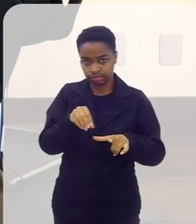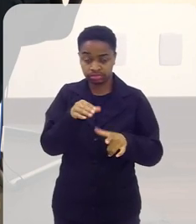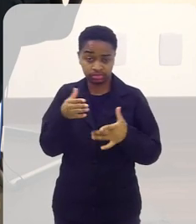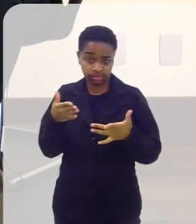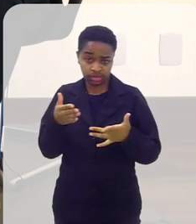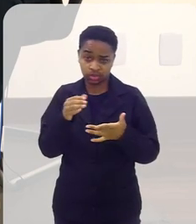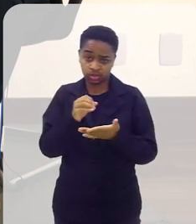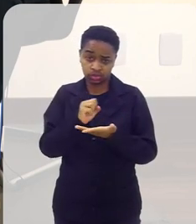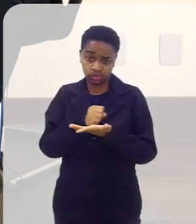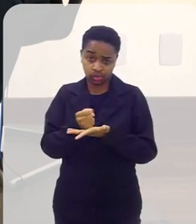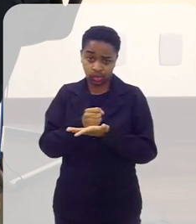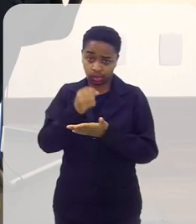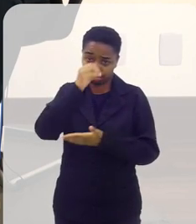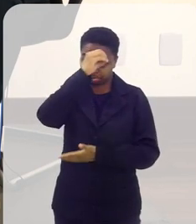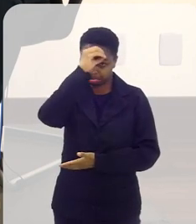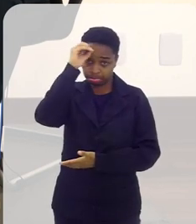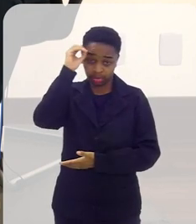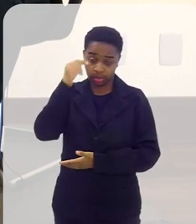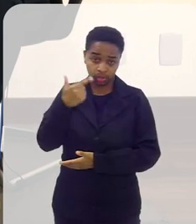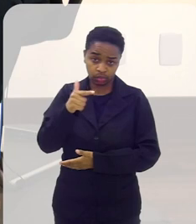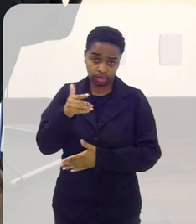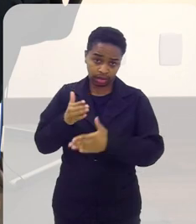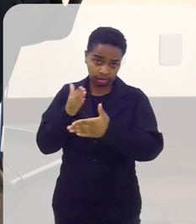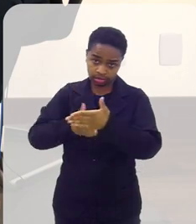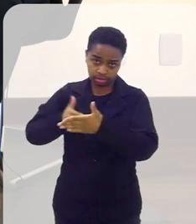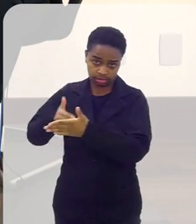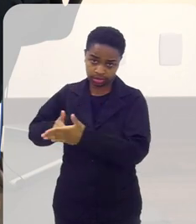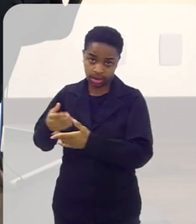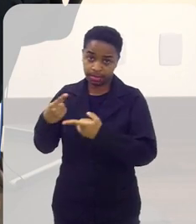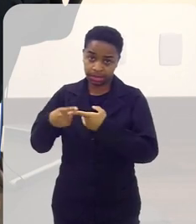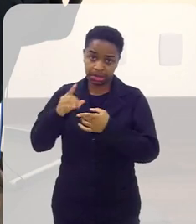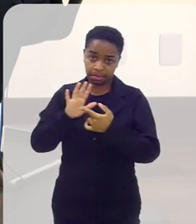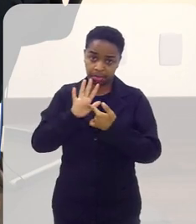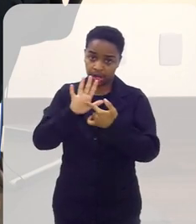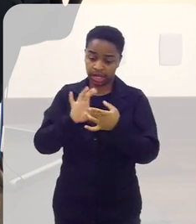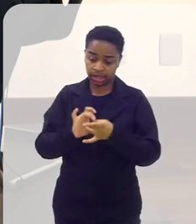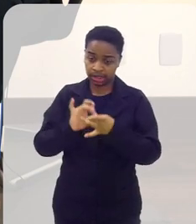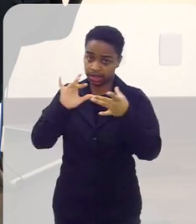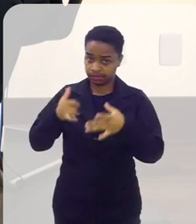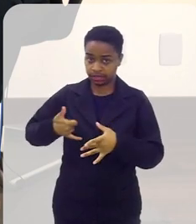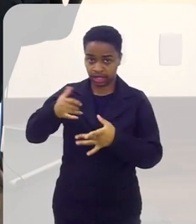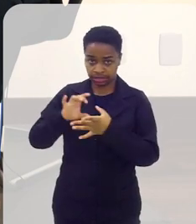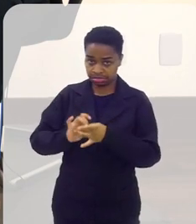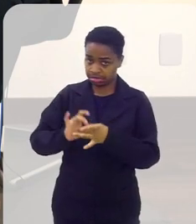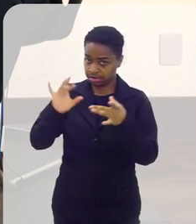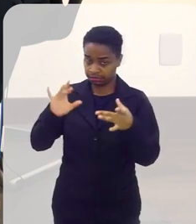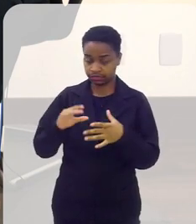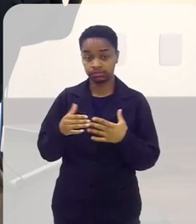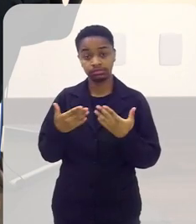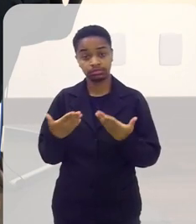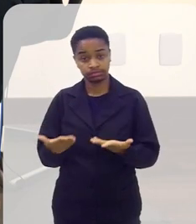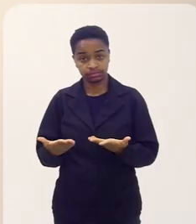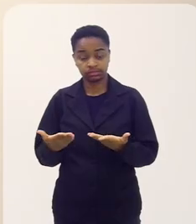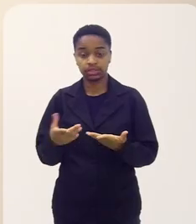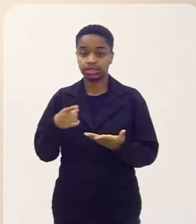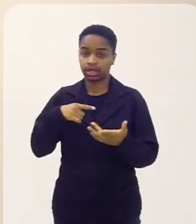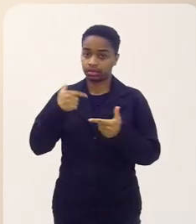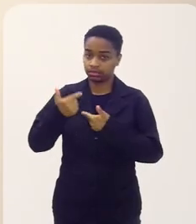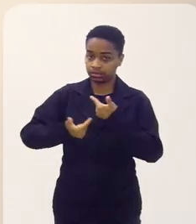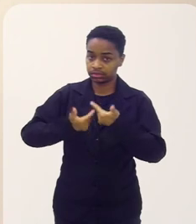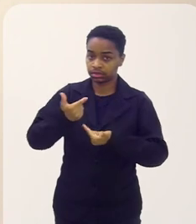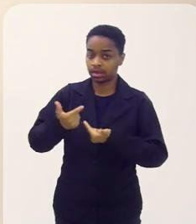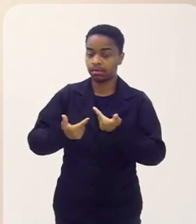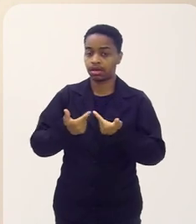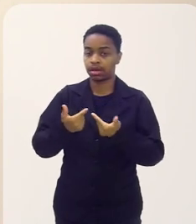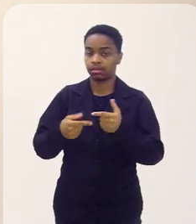um jogo inocente não tem limitação é a classificação indicativa livre na segundo ministério da justiça então existe esse